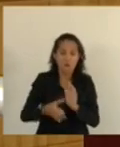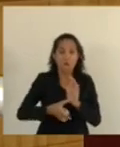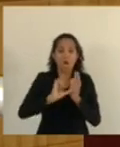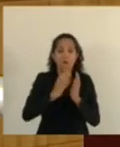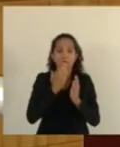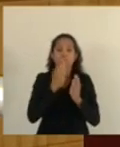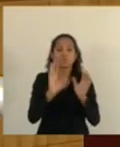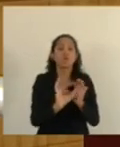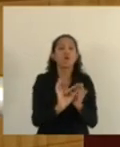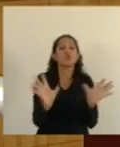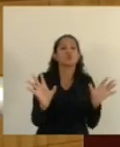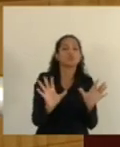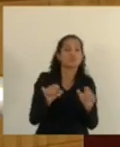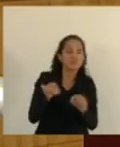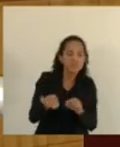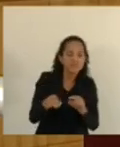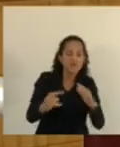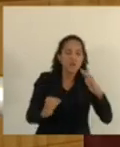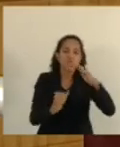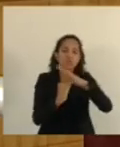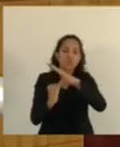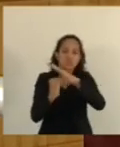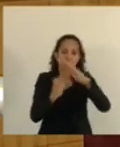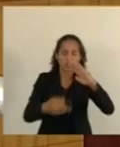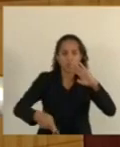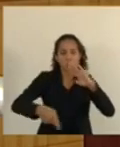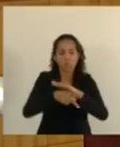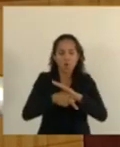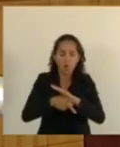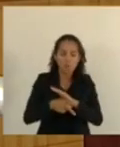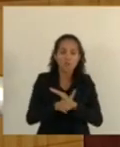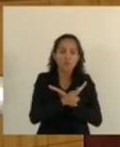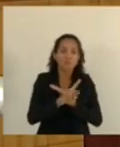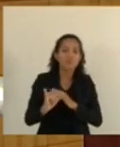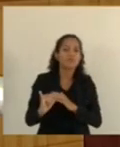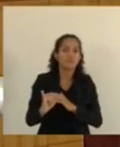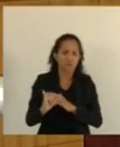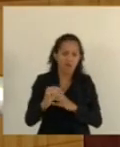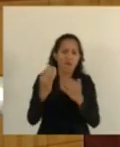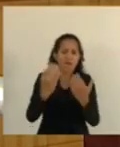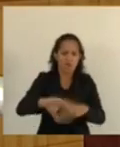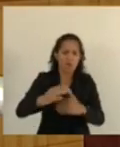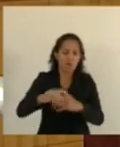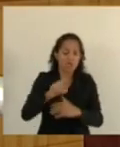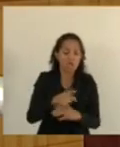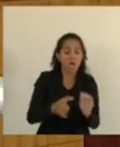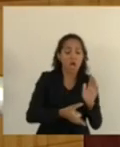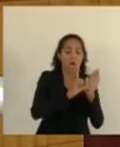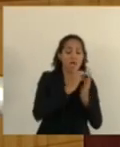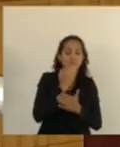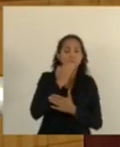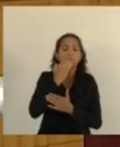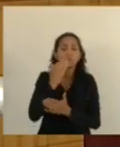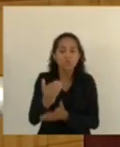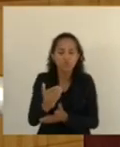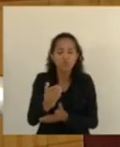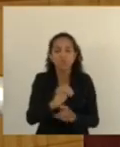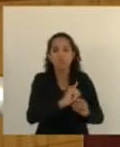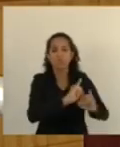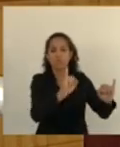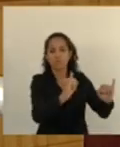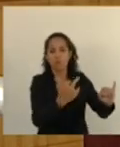autorização às instituições promovedoras dos concursos antes de divulgar